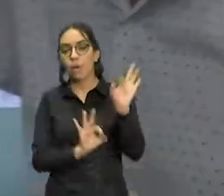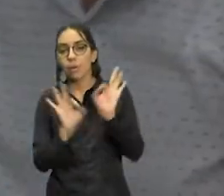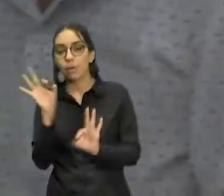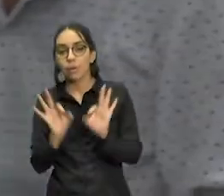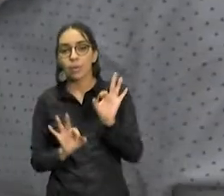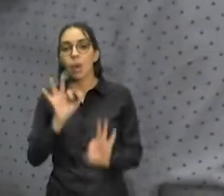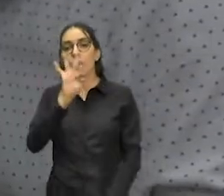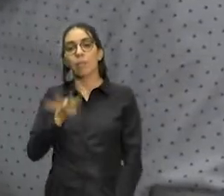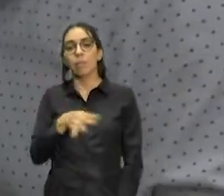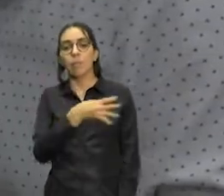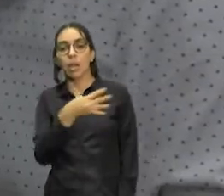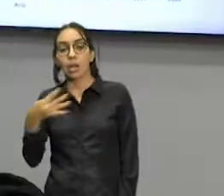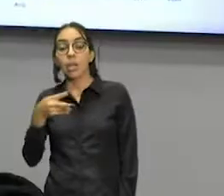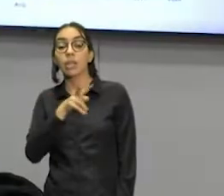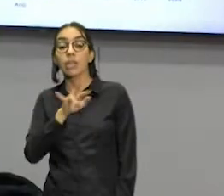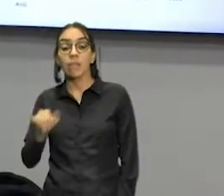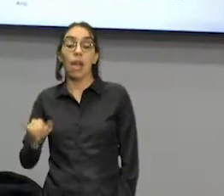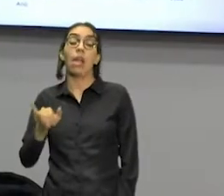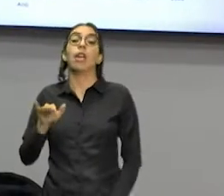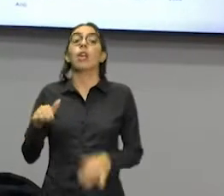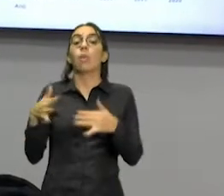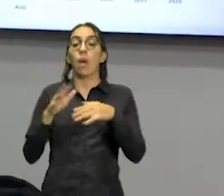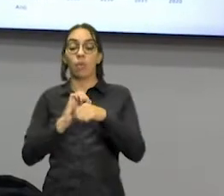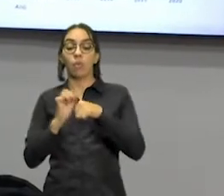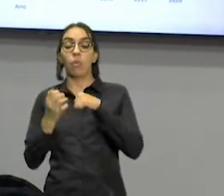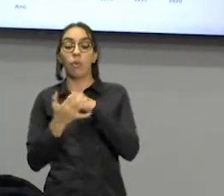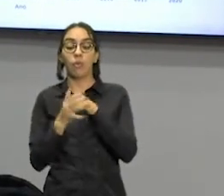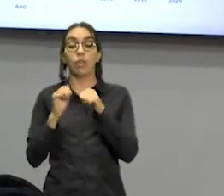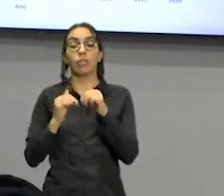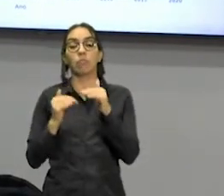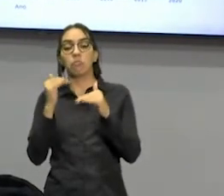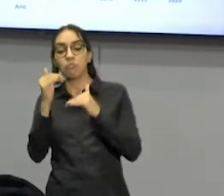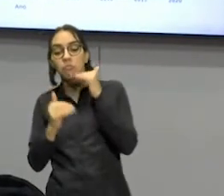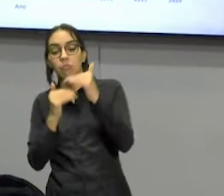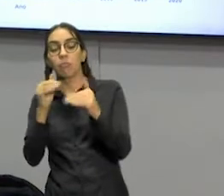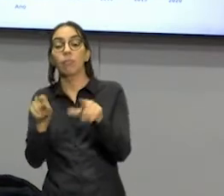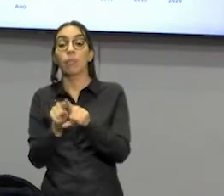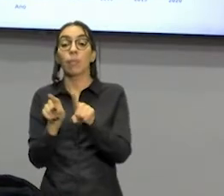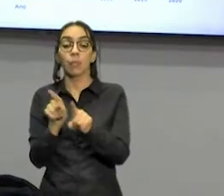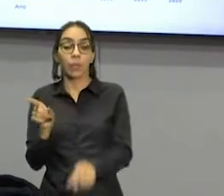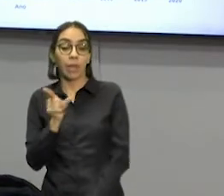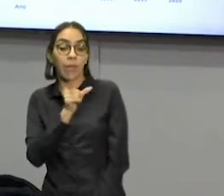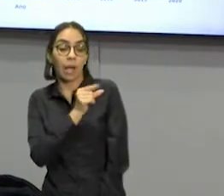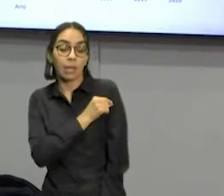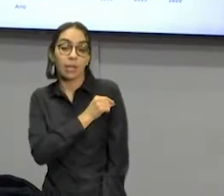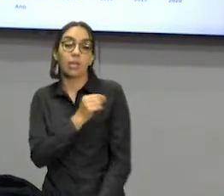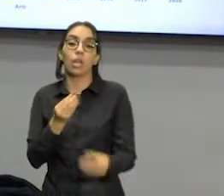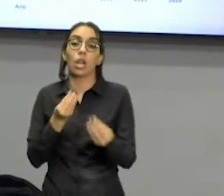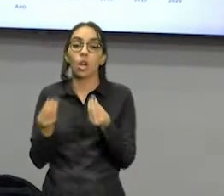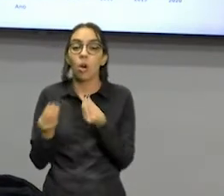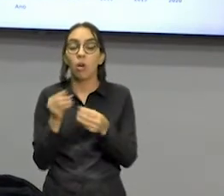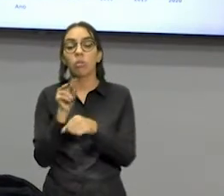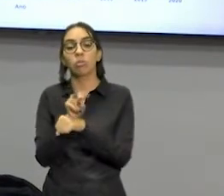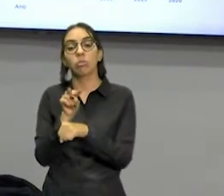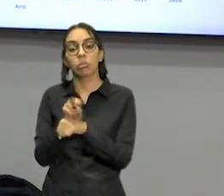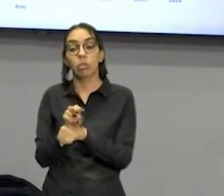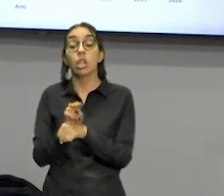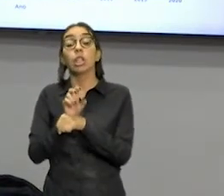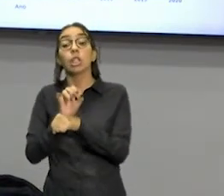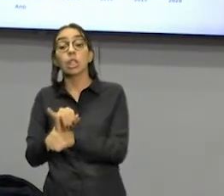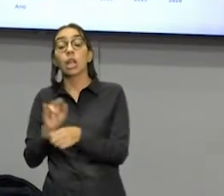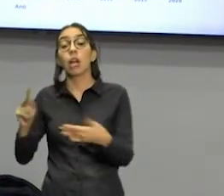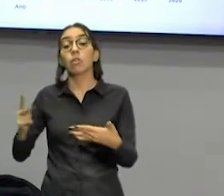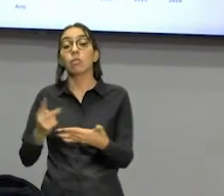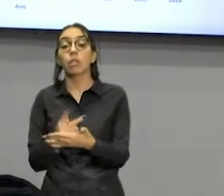evoluções das ondas de Covid, da evolução da vacinação, monitoramento em tempo real e sala de situação da doença em